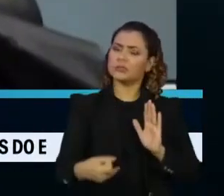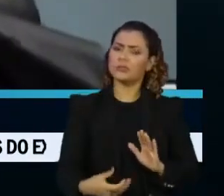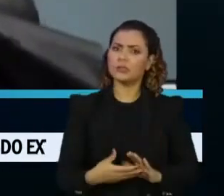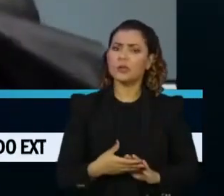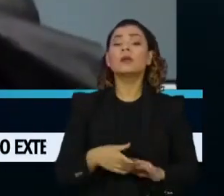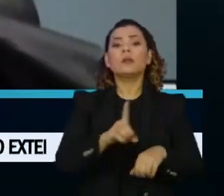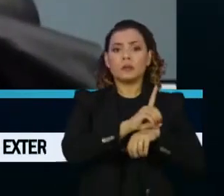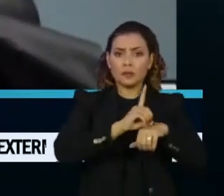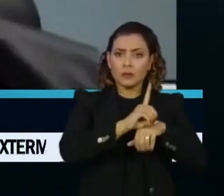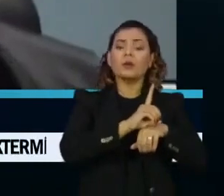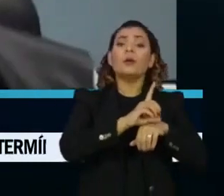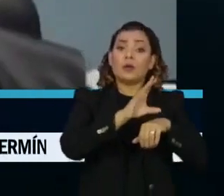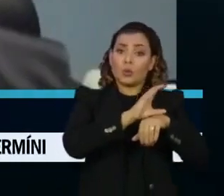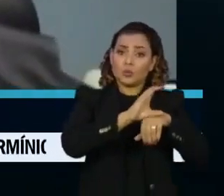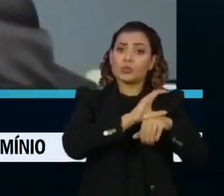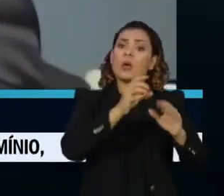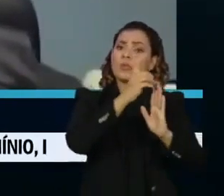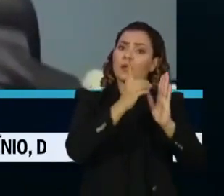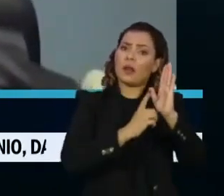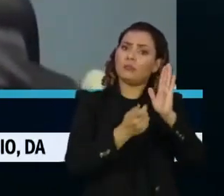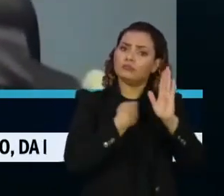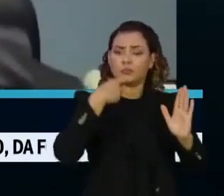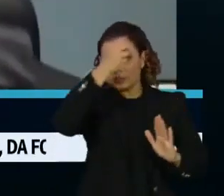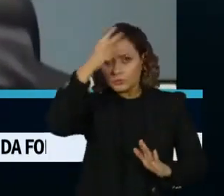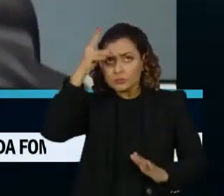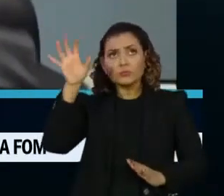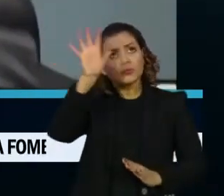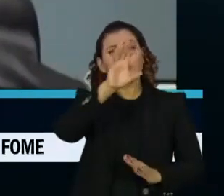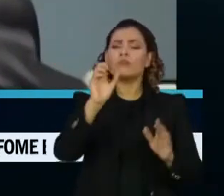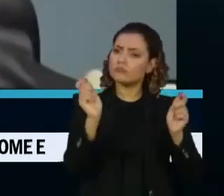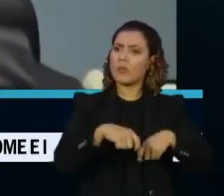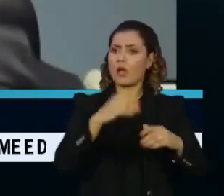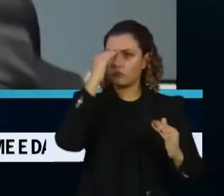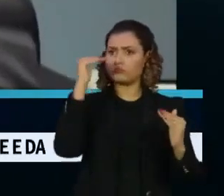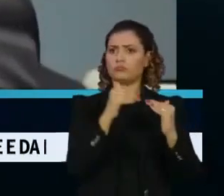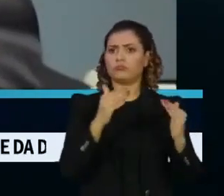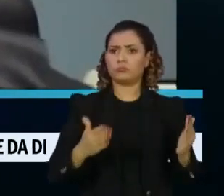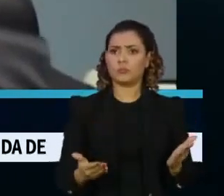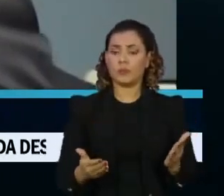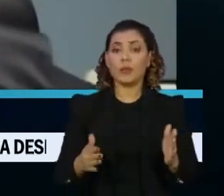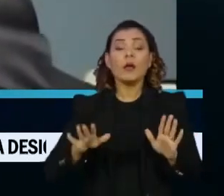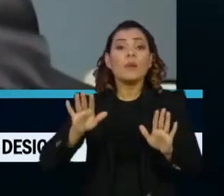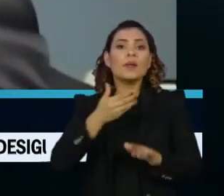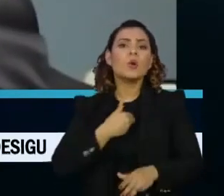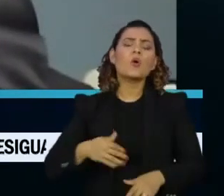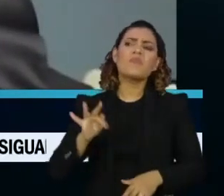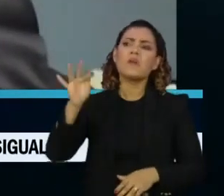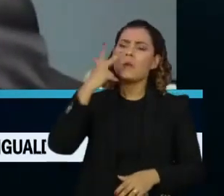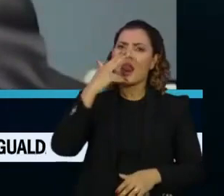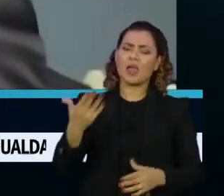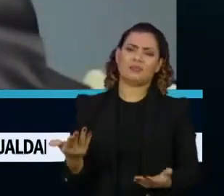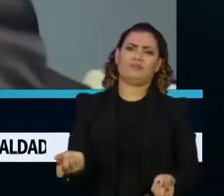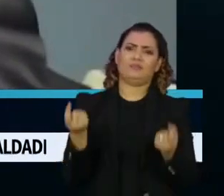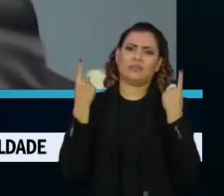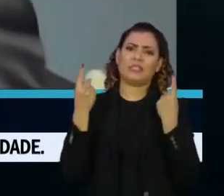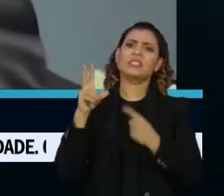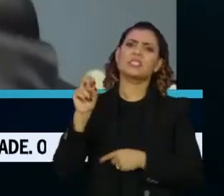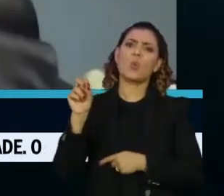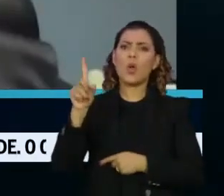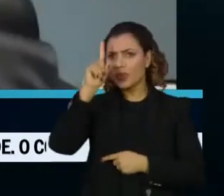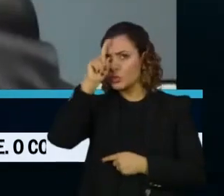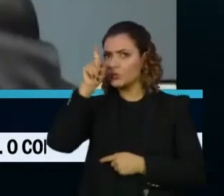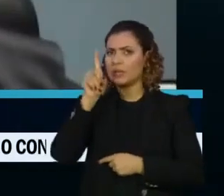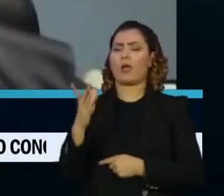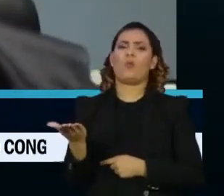dos decretos municipais e estaduais. A União talvez tenha alguma coisa como 50 hospitais,